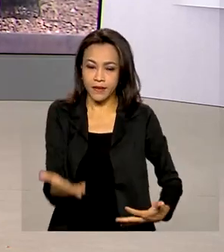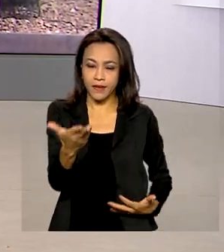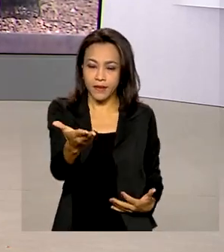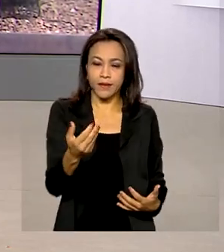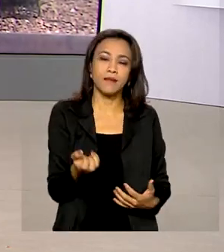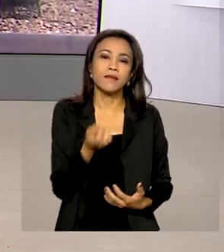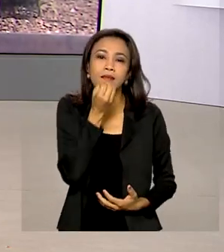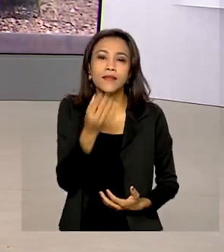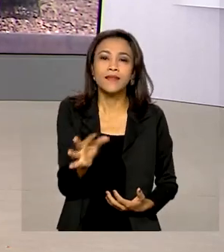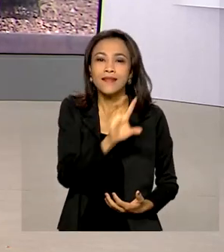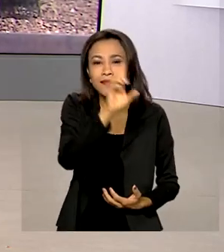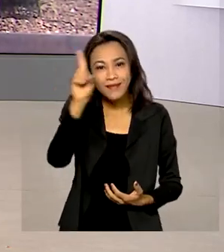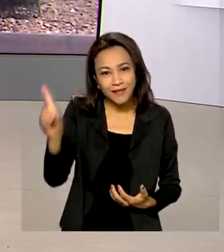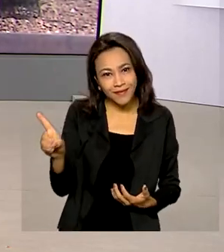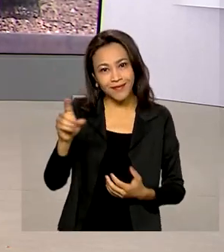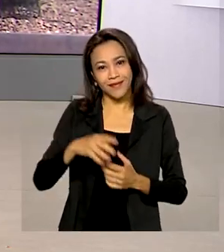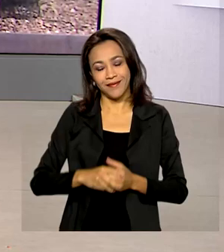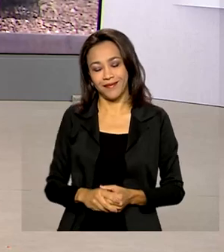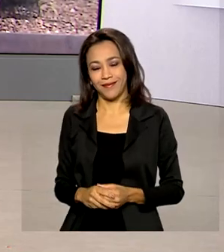dia, Glauco.